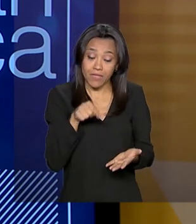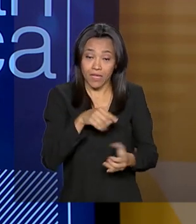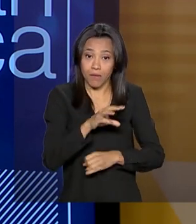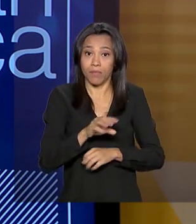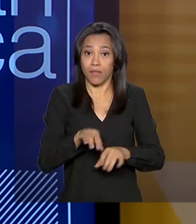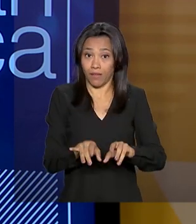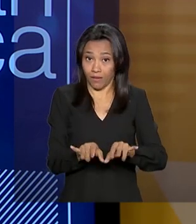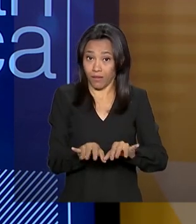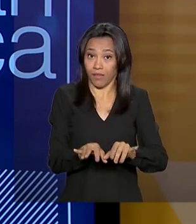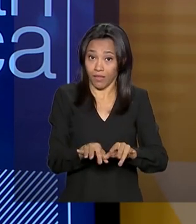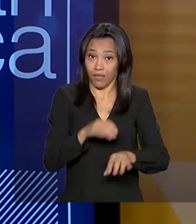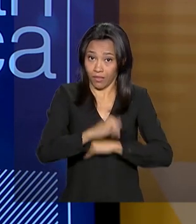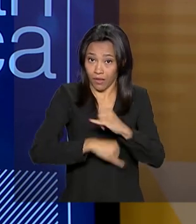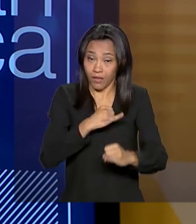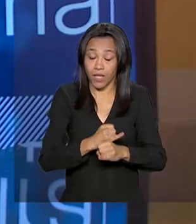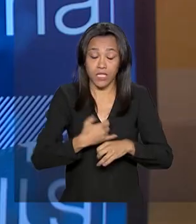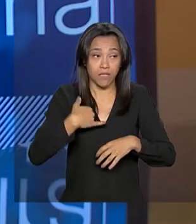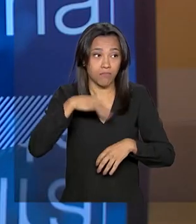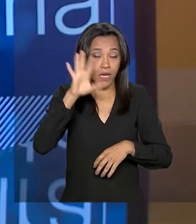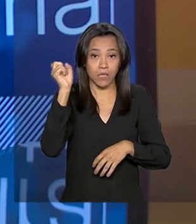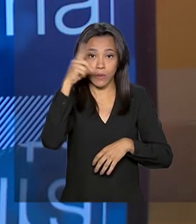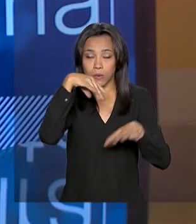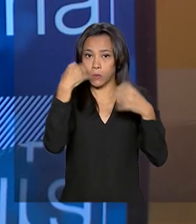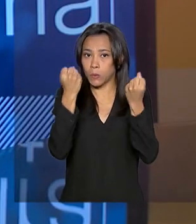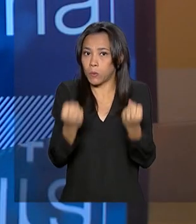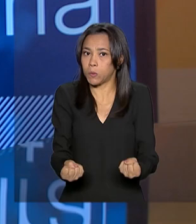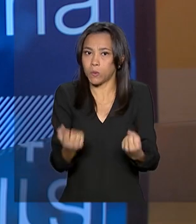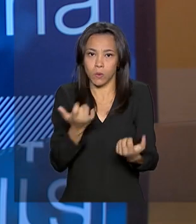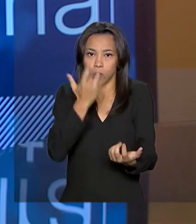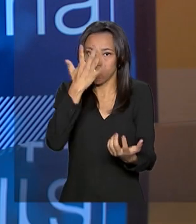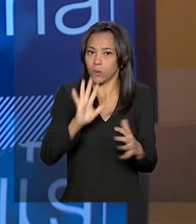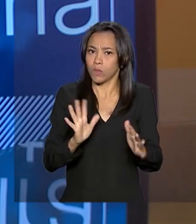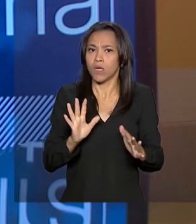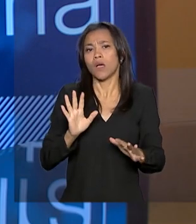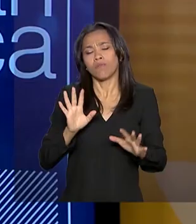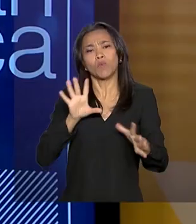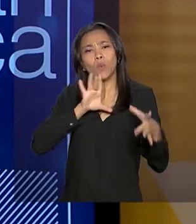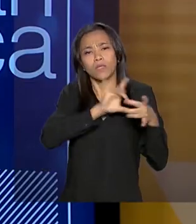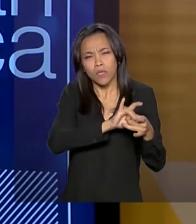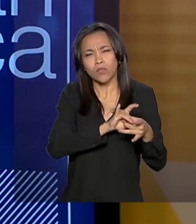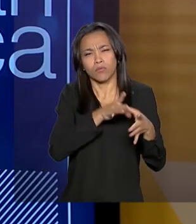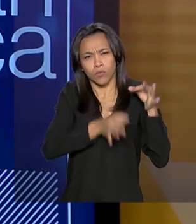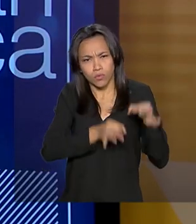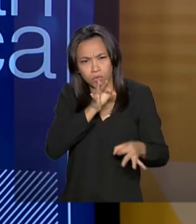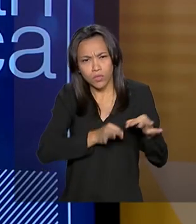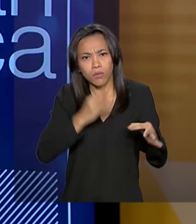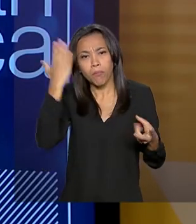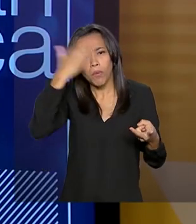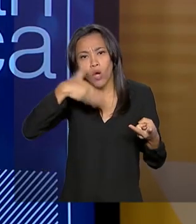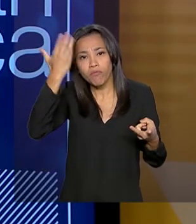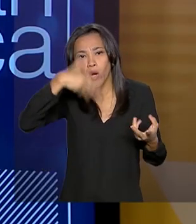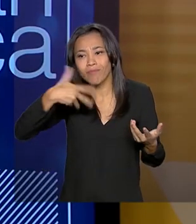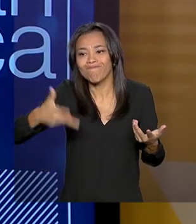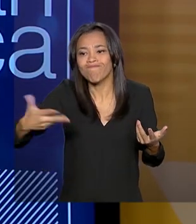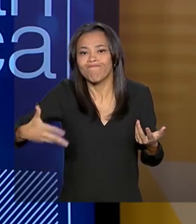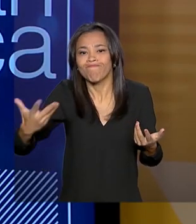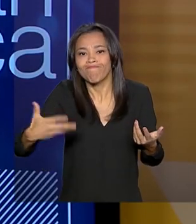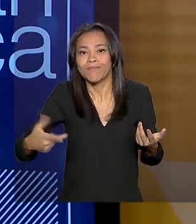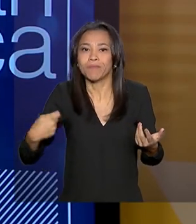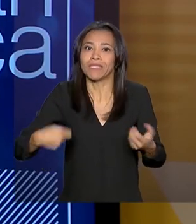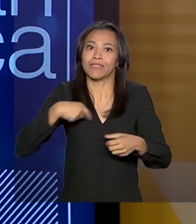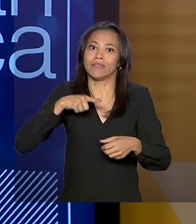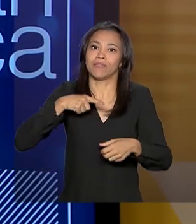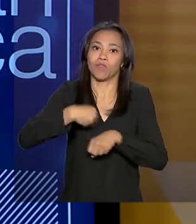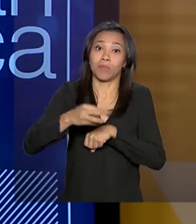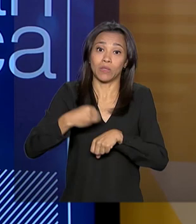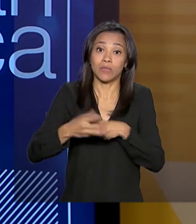mais complexo, né? Até do ponto de vista jurídico, porque para você fazer prova é complicado, para você obter informação é